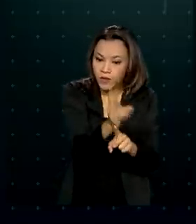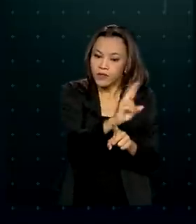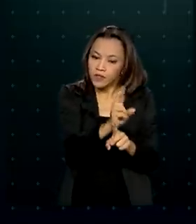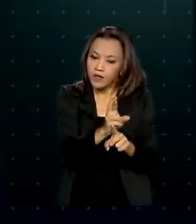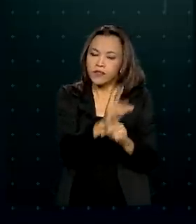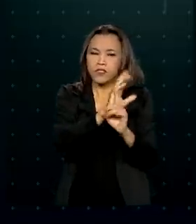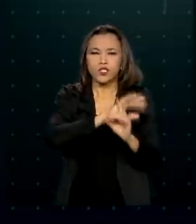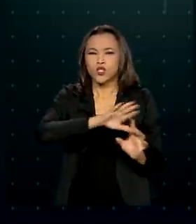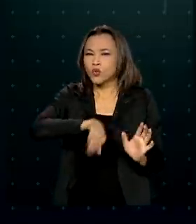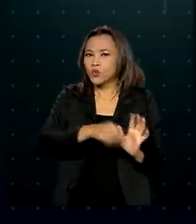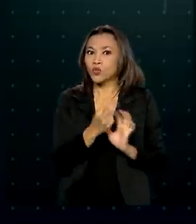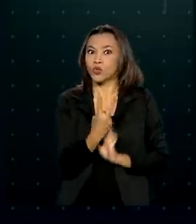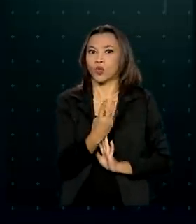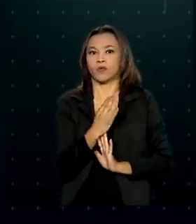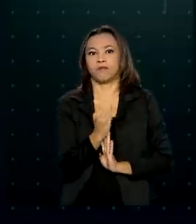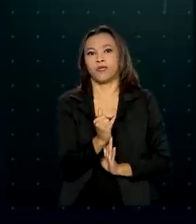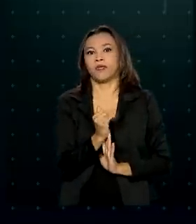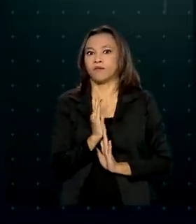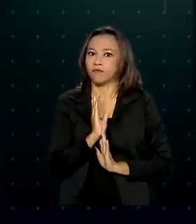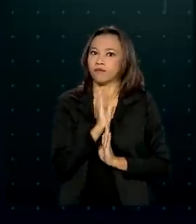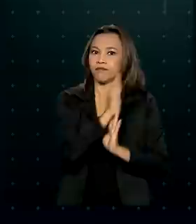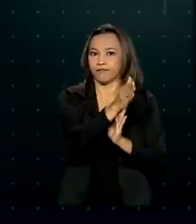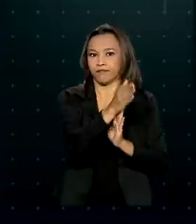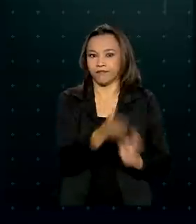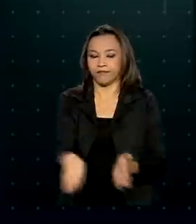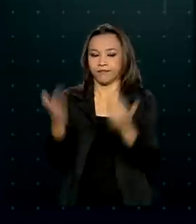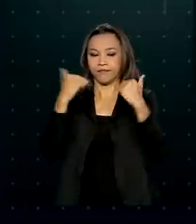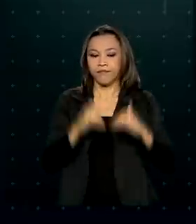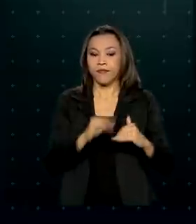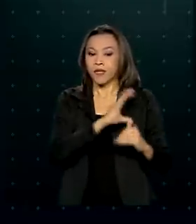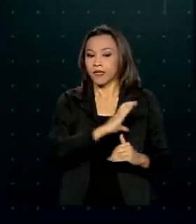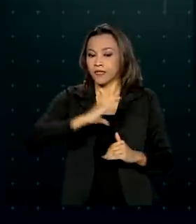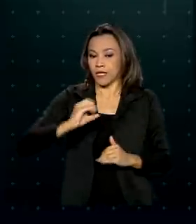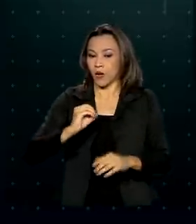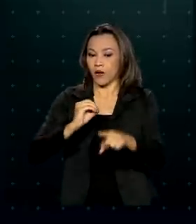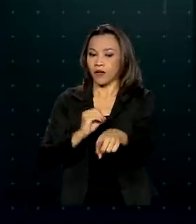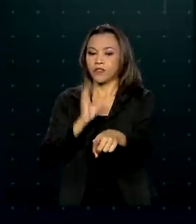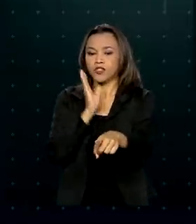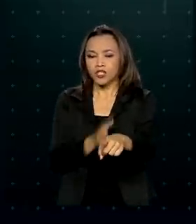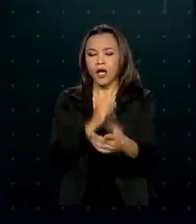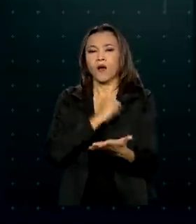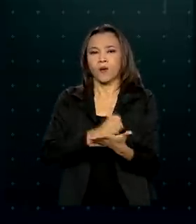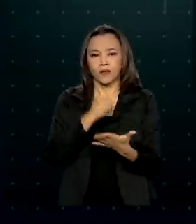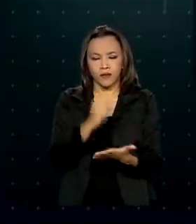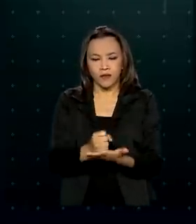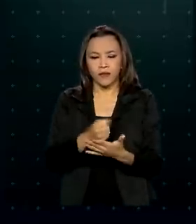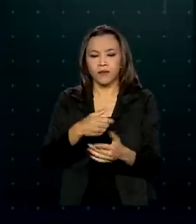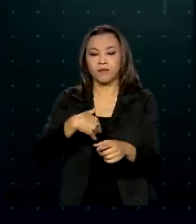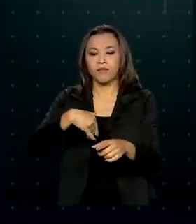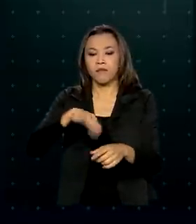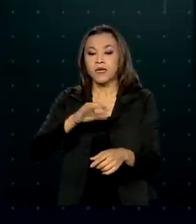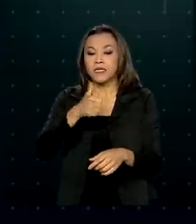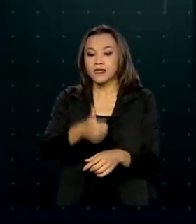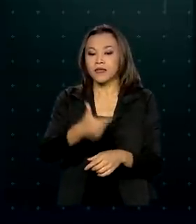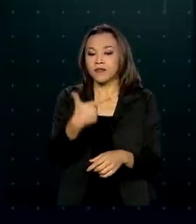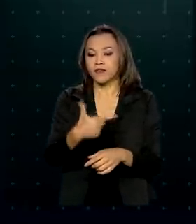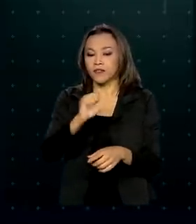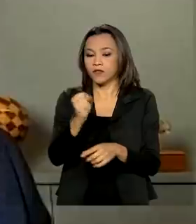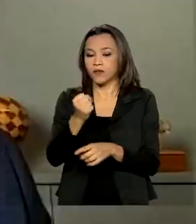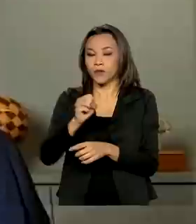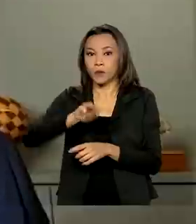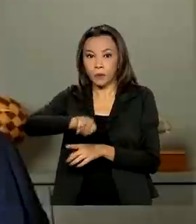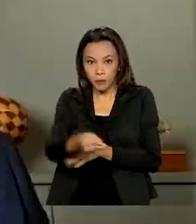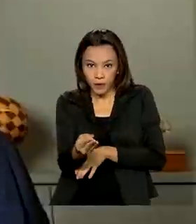de um montante de 2 bilhões em caixa. E no Centro-Oeste, já foram contratados 128 milhões de